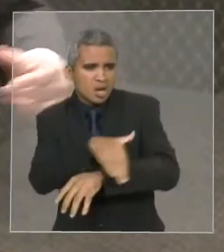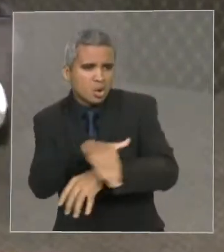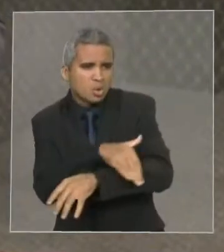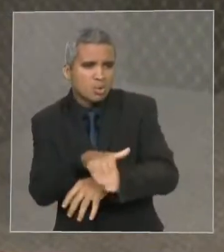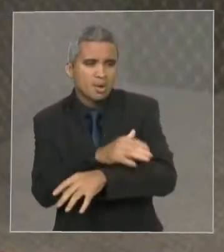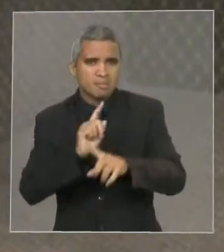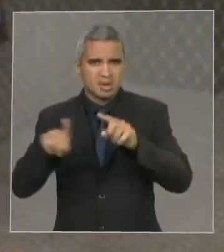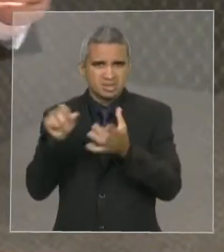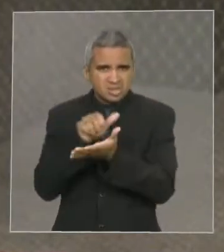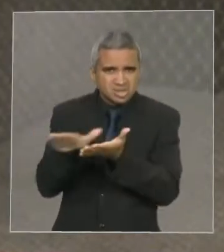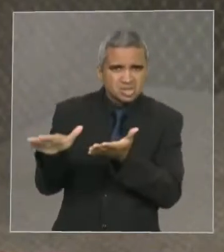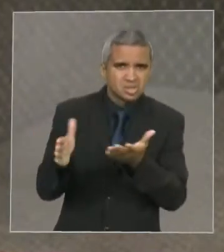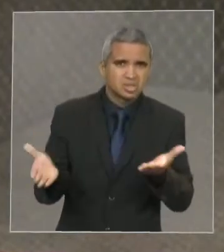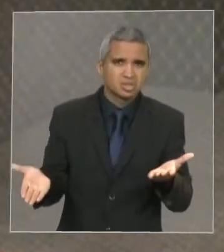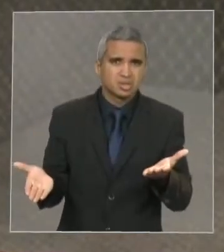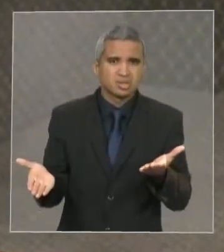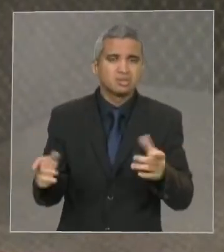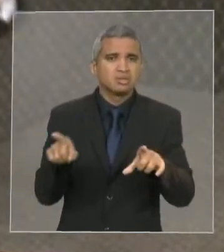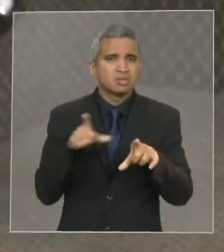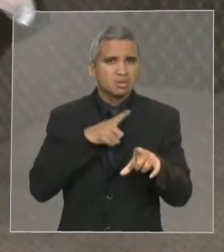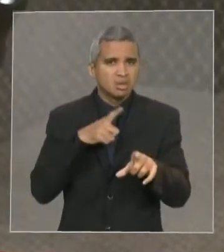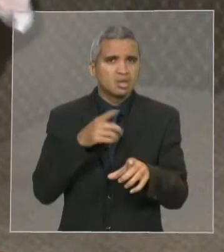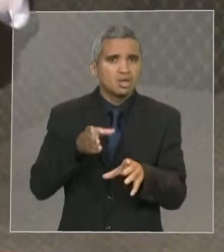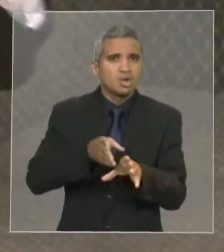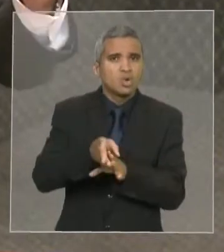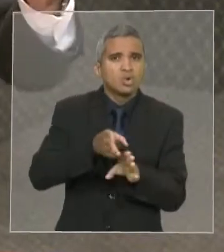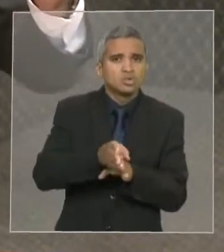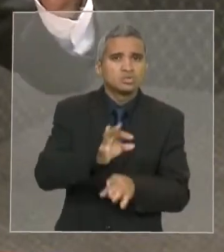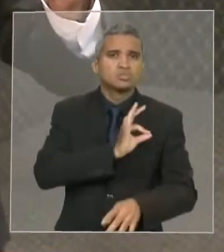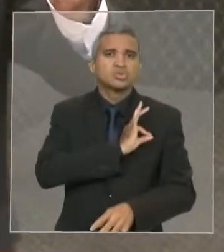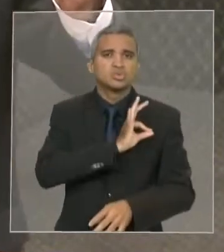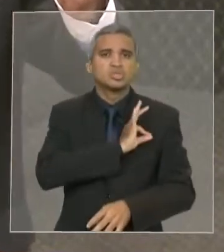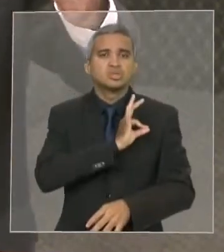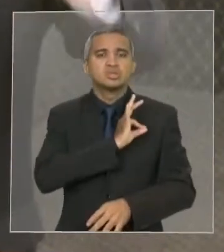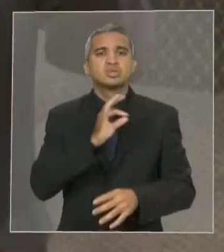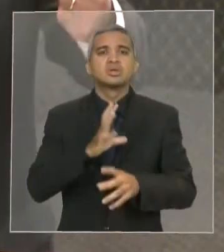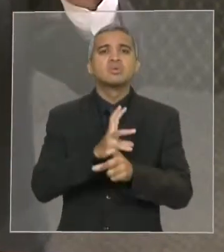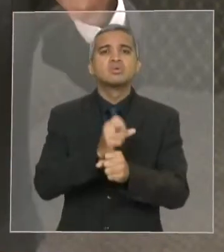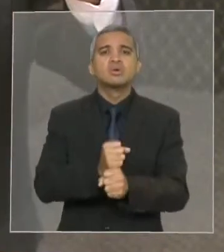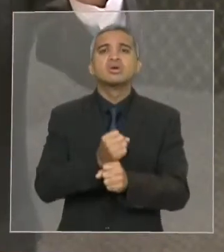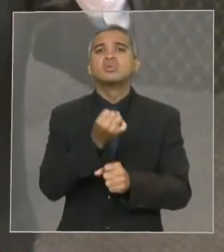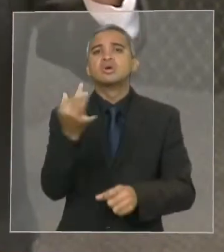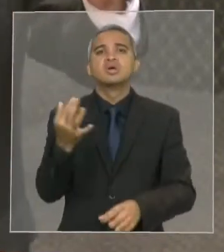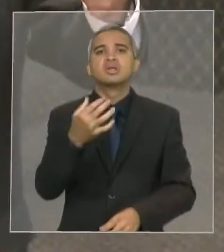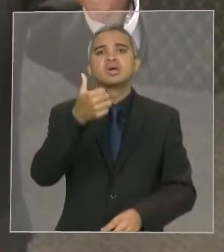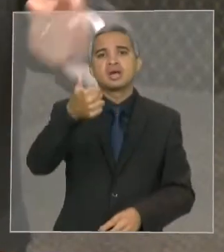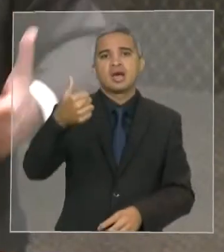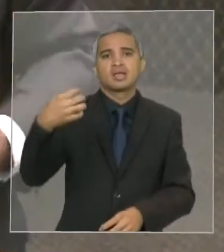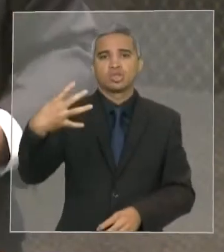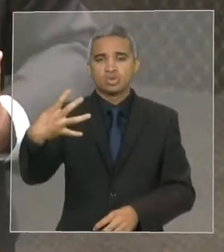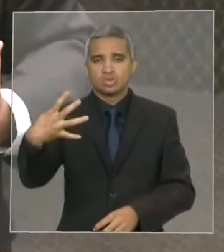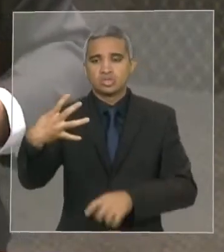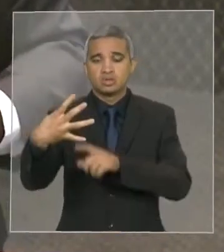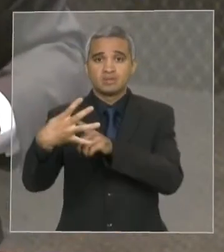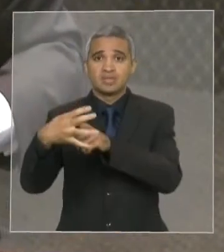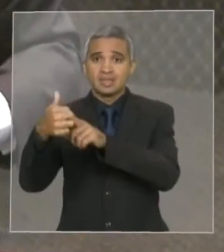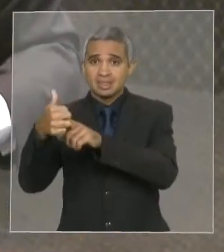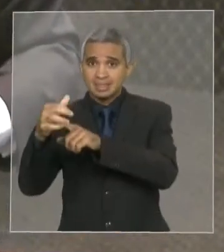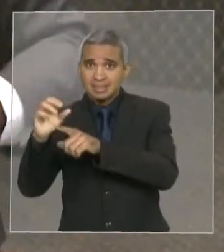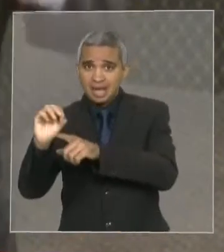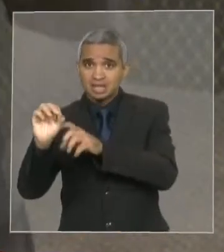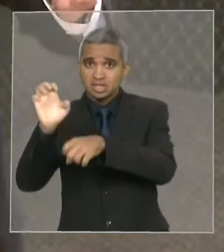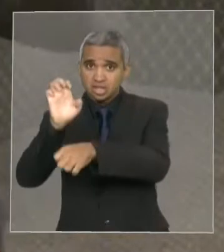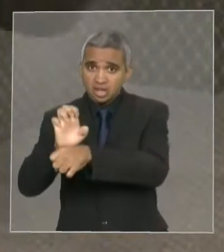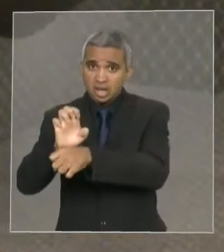por exemplo, no conselho da polícia são 14 representantes, 10 do governo do estado, apenas 4 das entidades